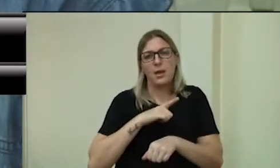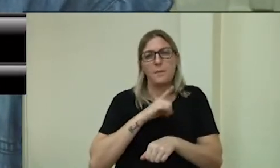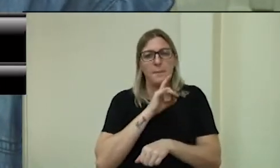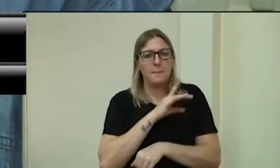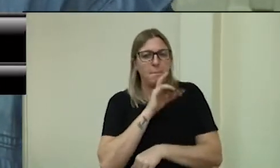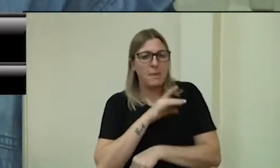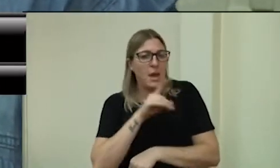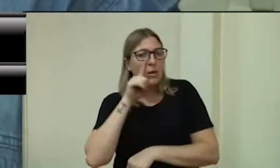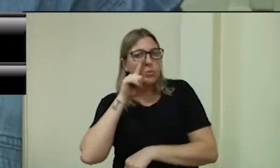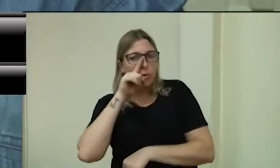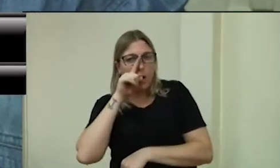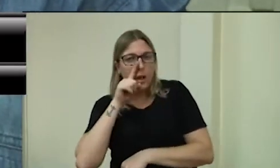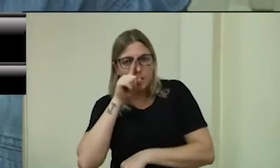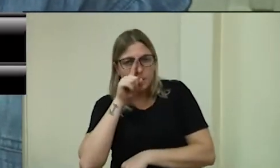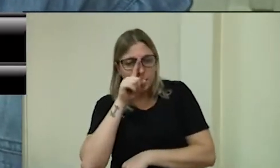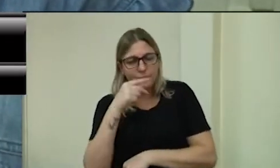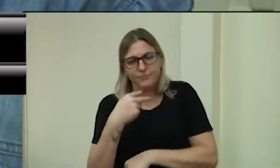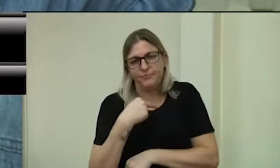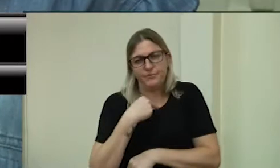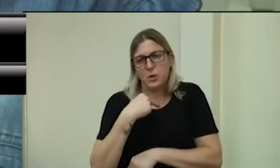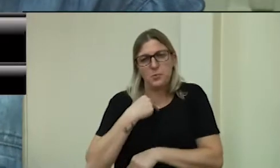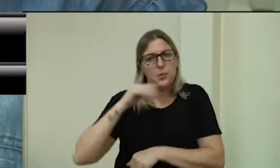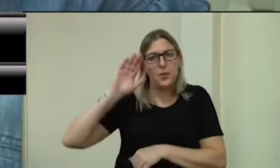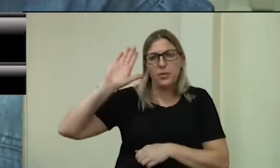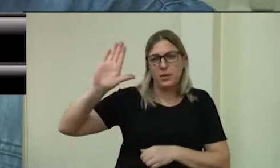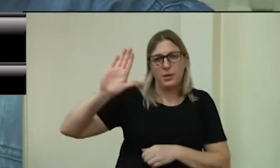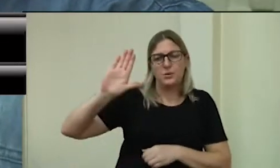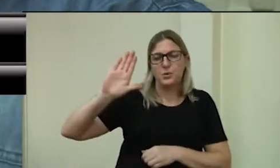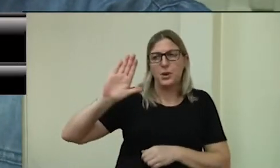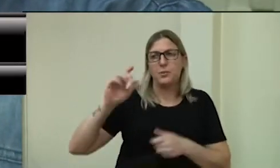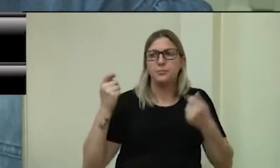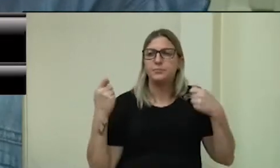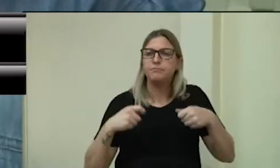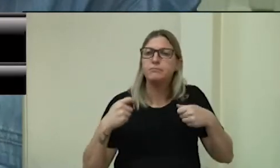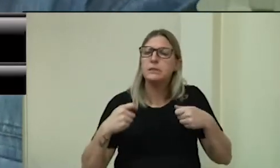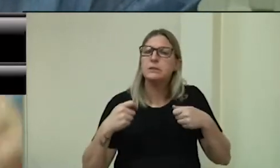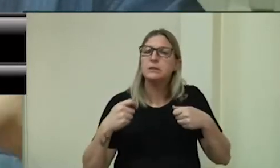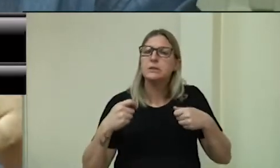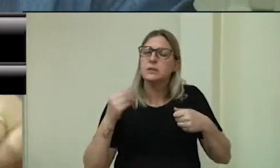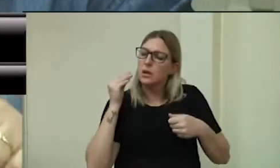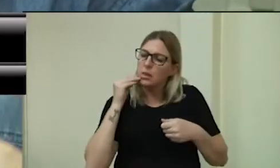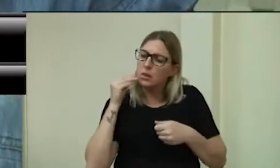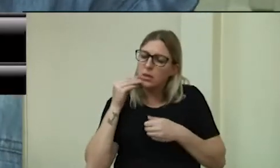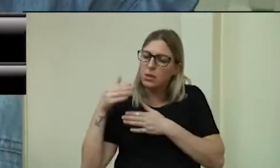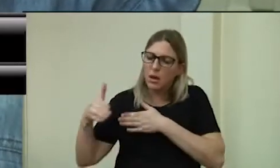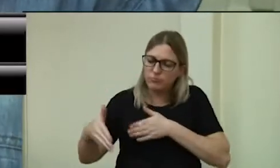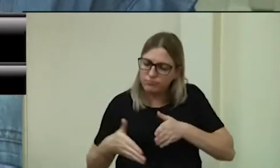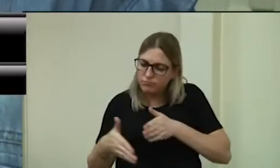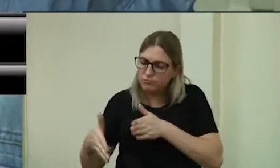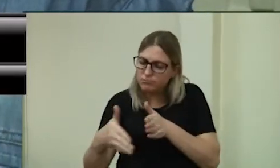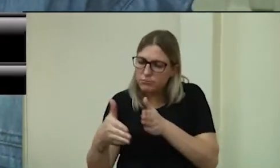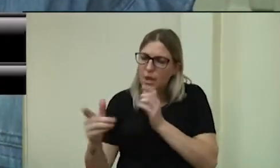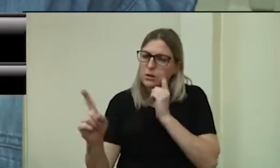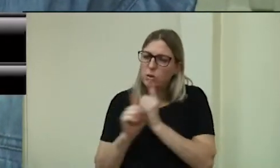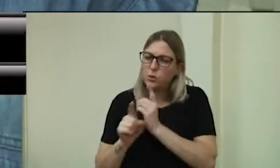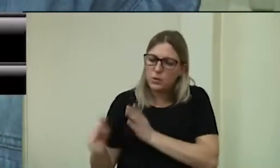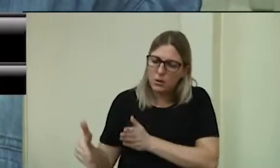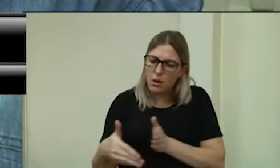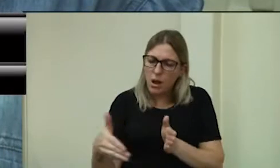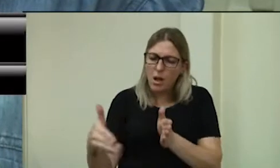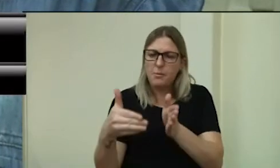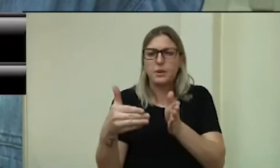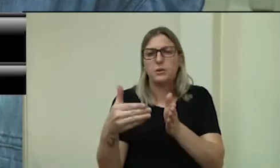Eu acho que tem que buscar caminhos para, principalmente no momento que nós estamos